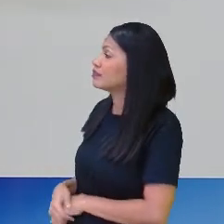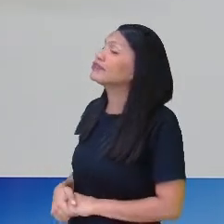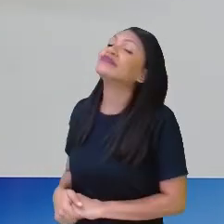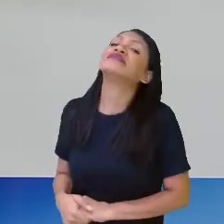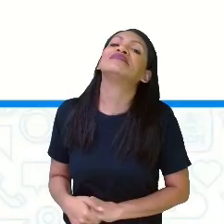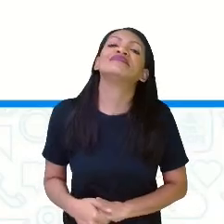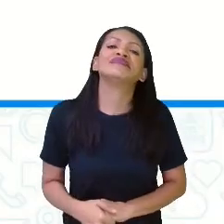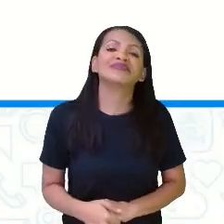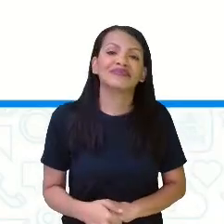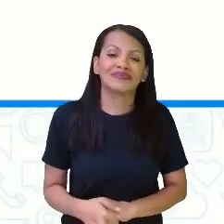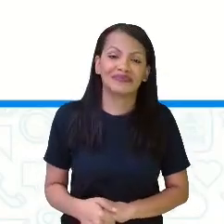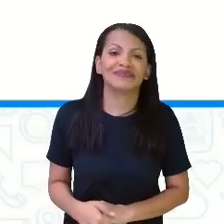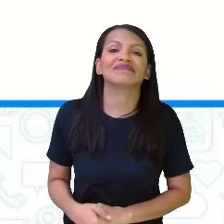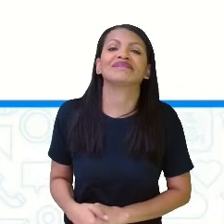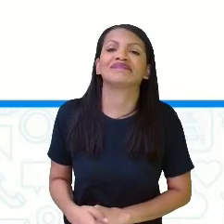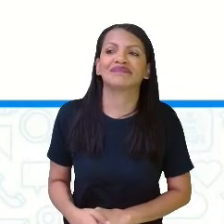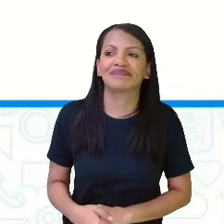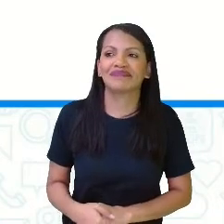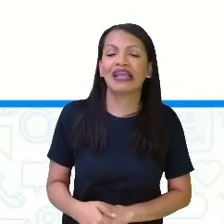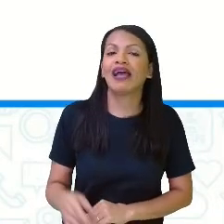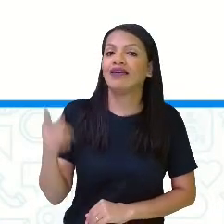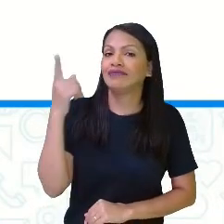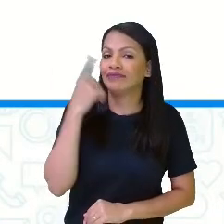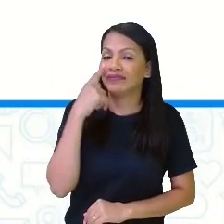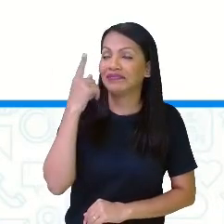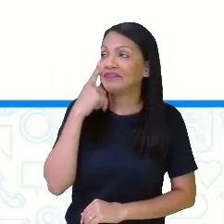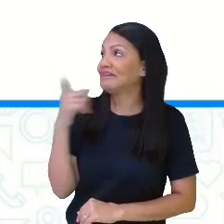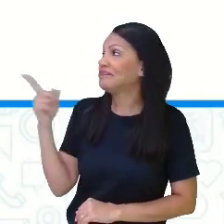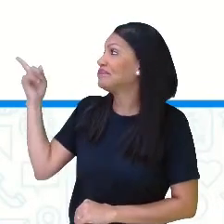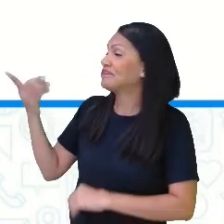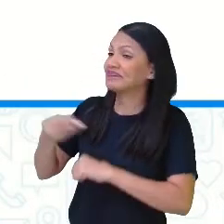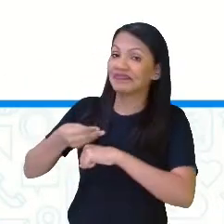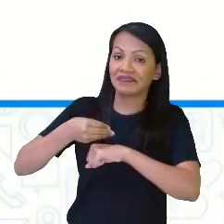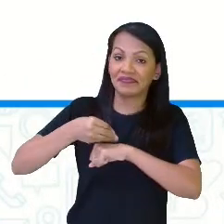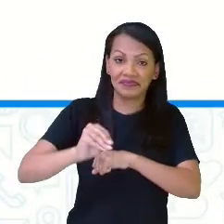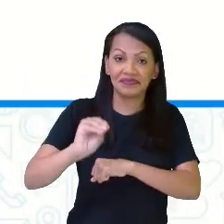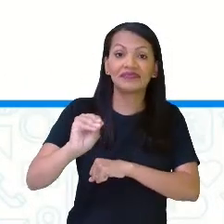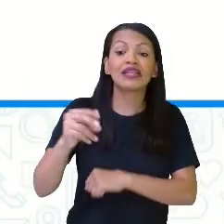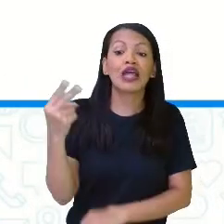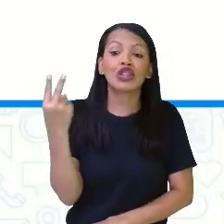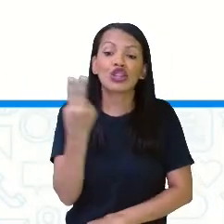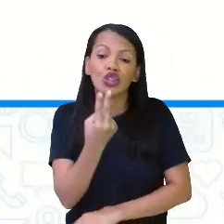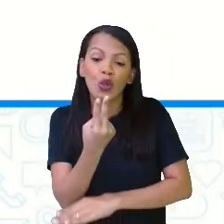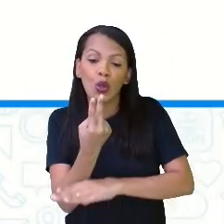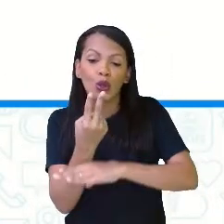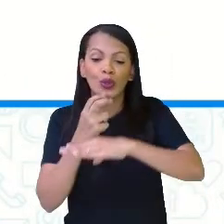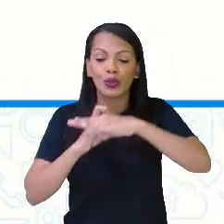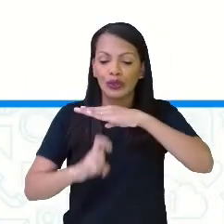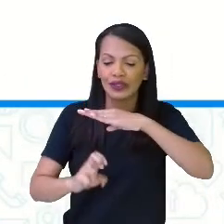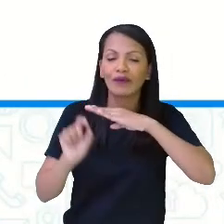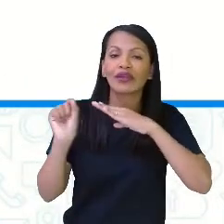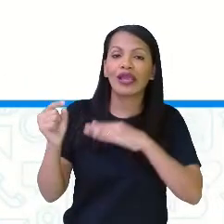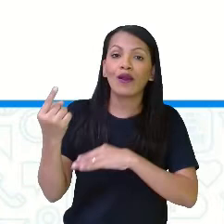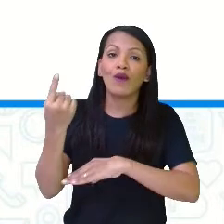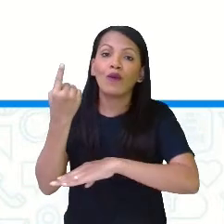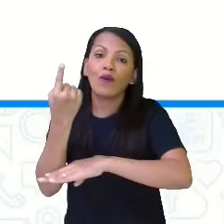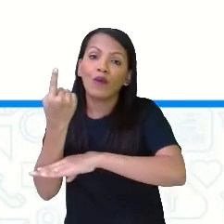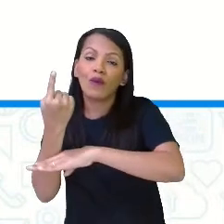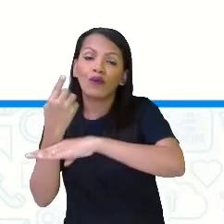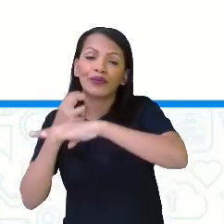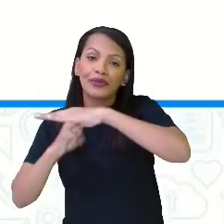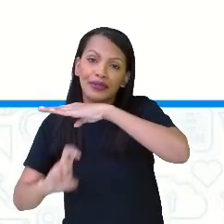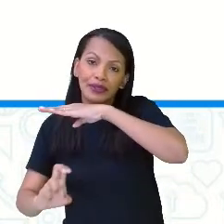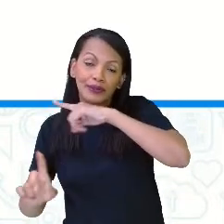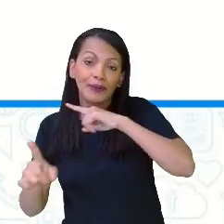vocês, né? Dois quintos é o quê? É um quinto mais um quinto. Eu estou juntando ali, dois quintos.